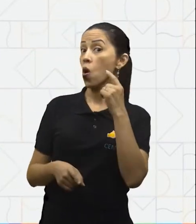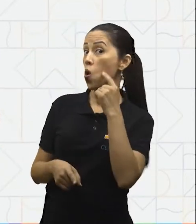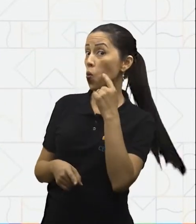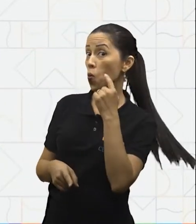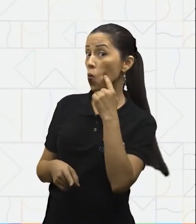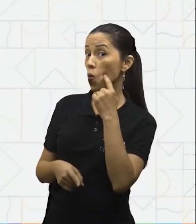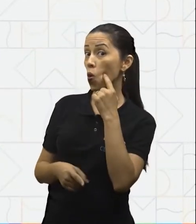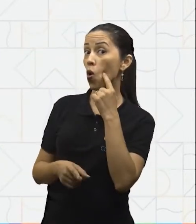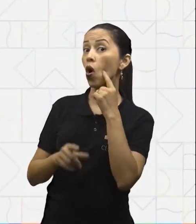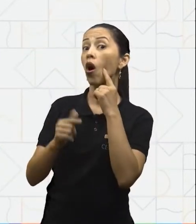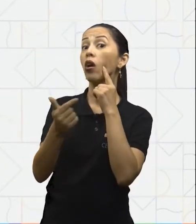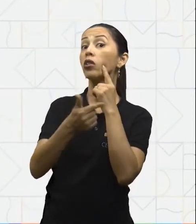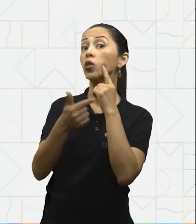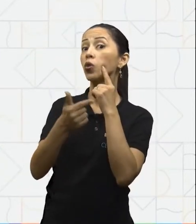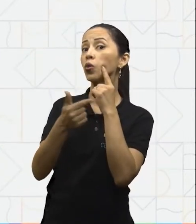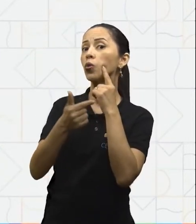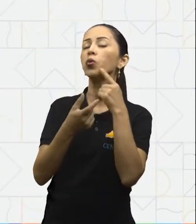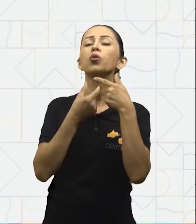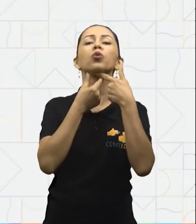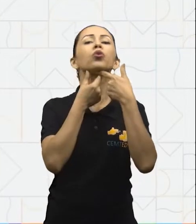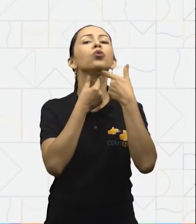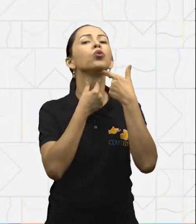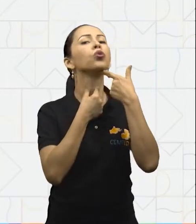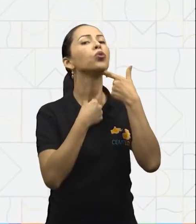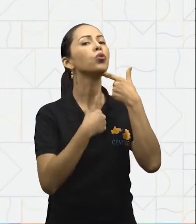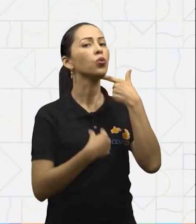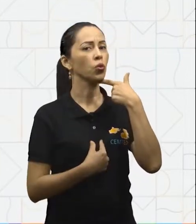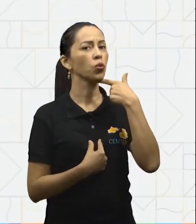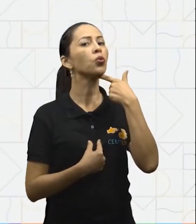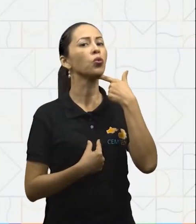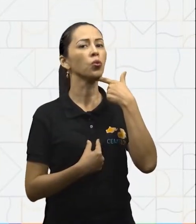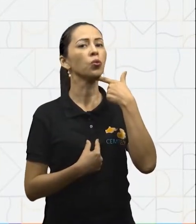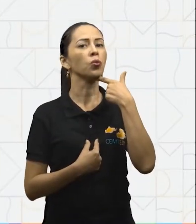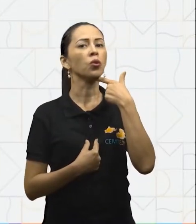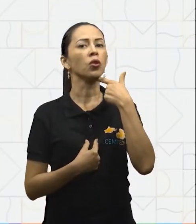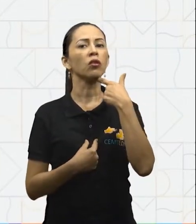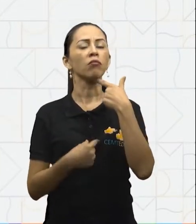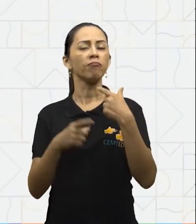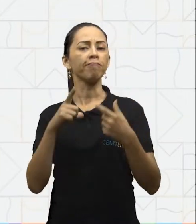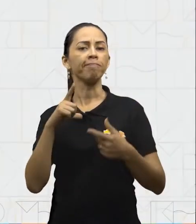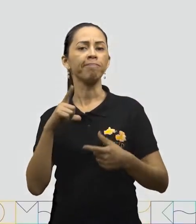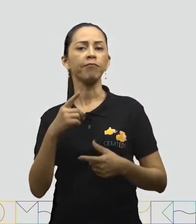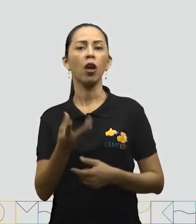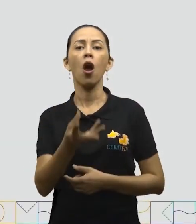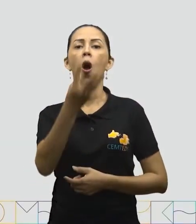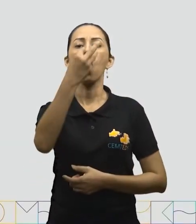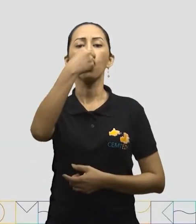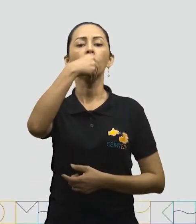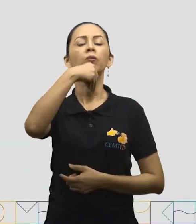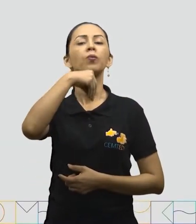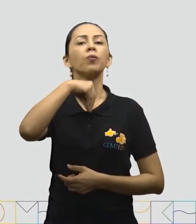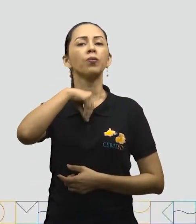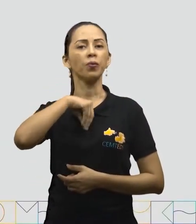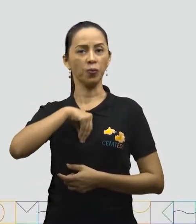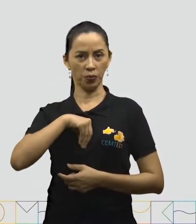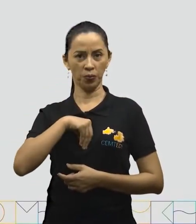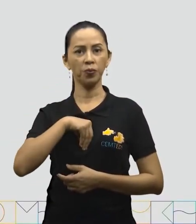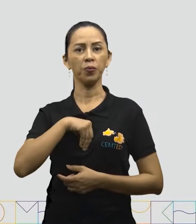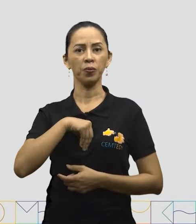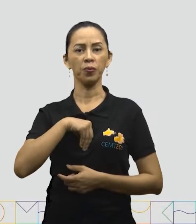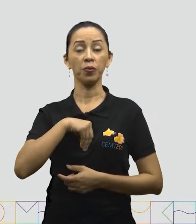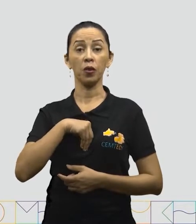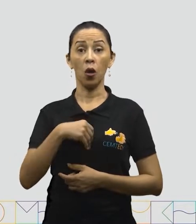movimento desses músculos, os chamados movimentos peristálticos. Observe na imagem um tubo